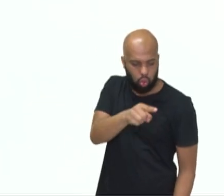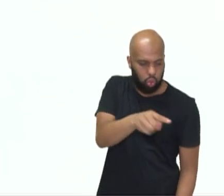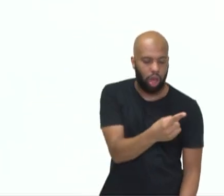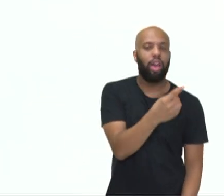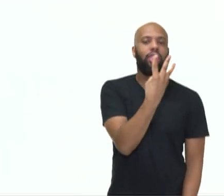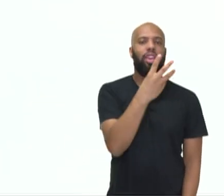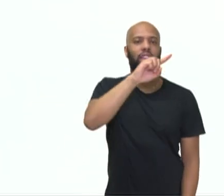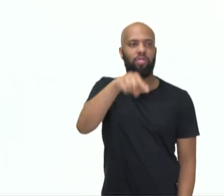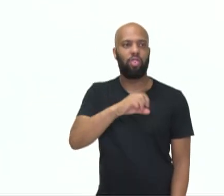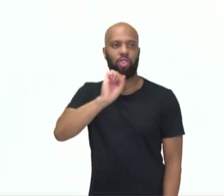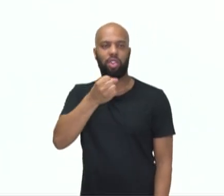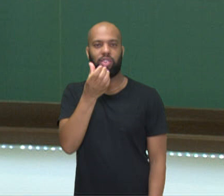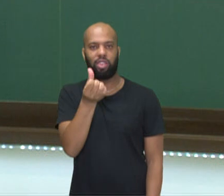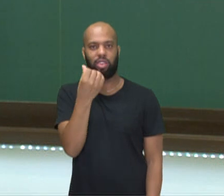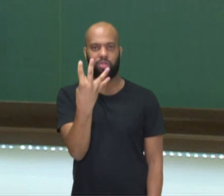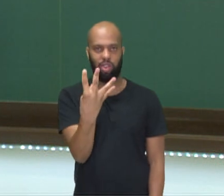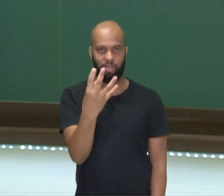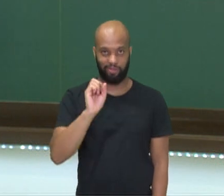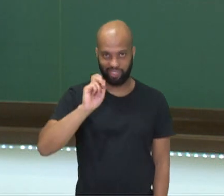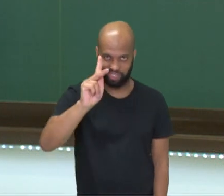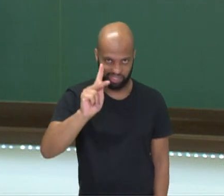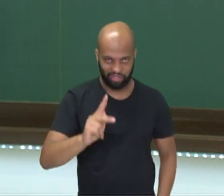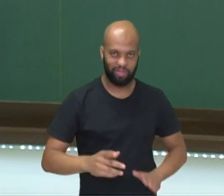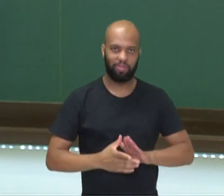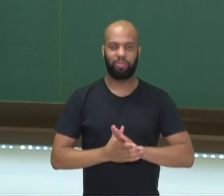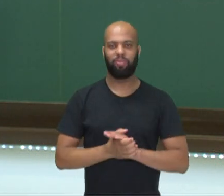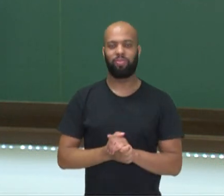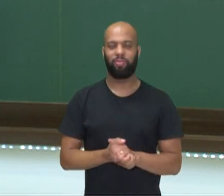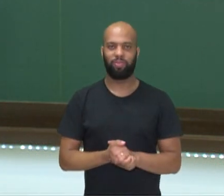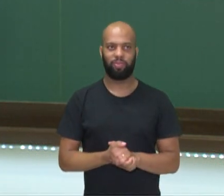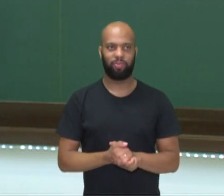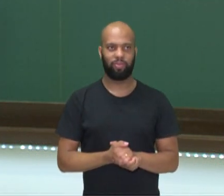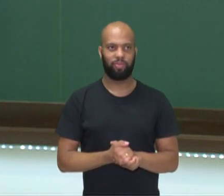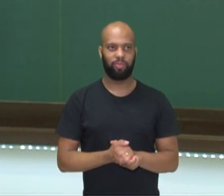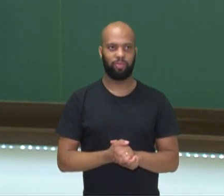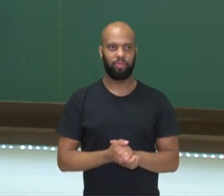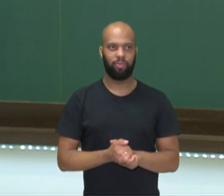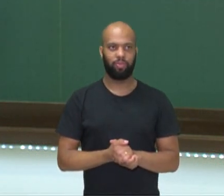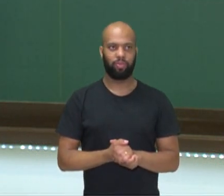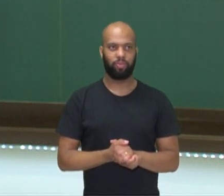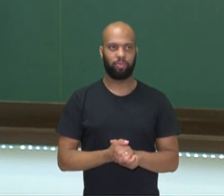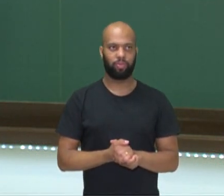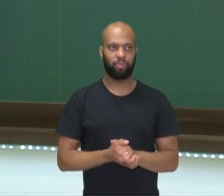,864. Beleza? Então, está aqui.